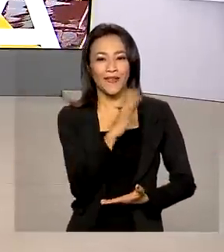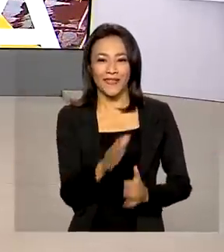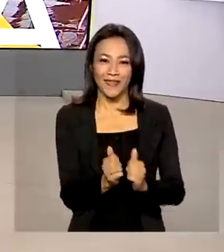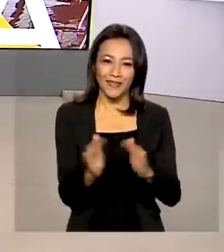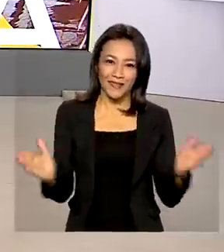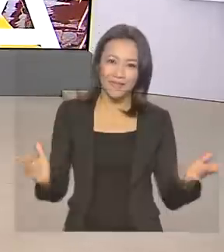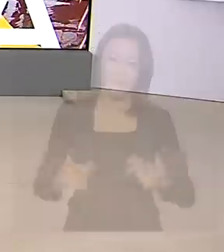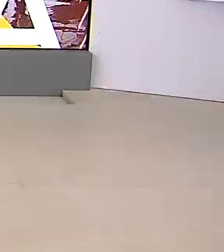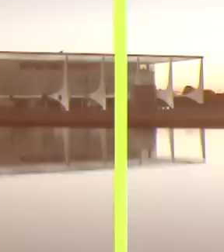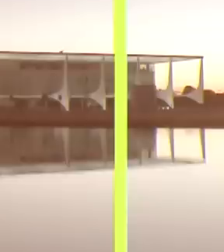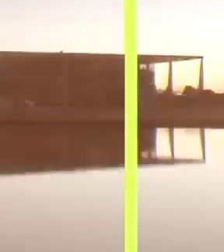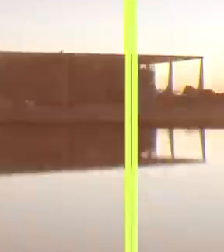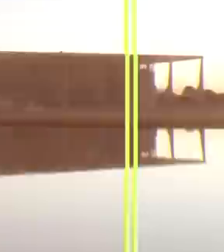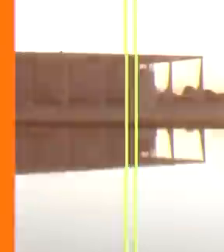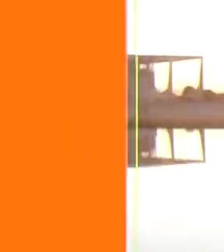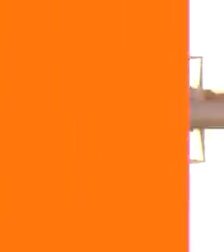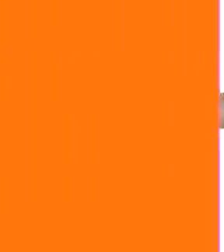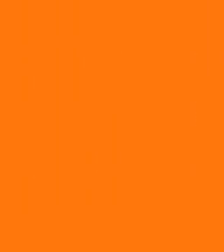Dia já está no ar.